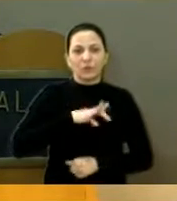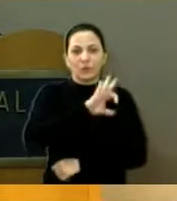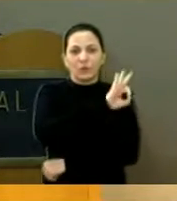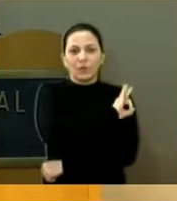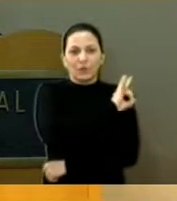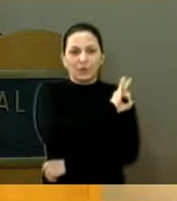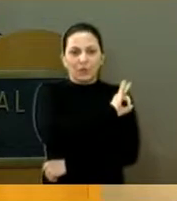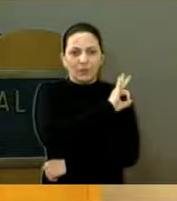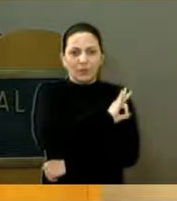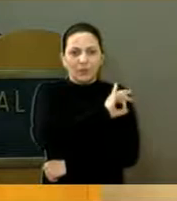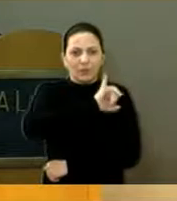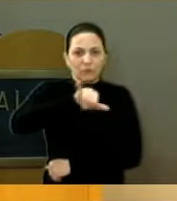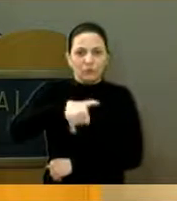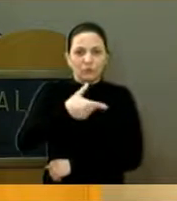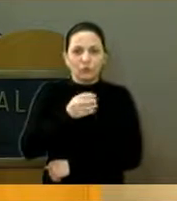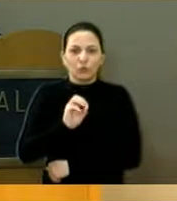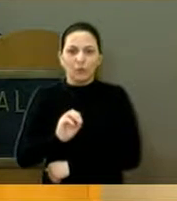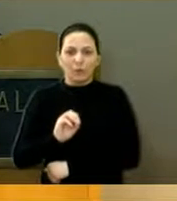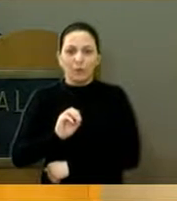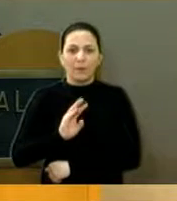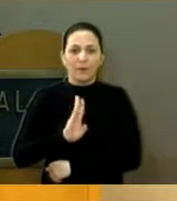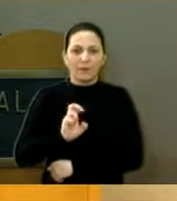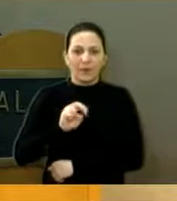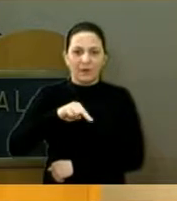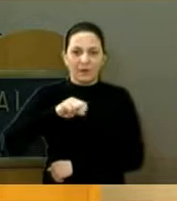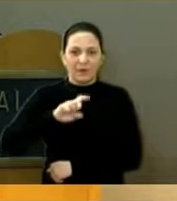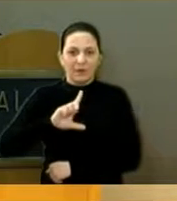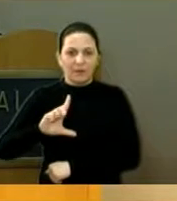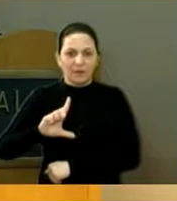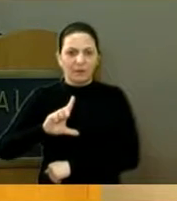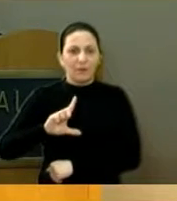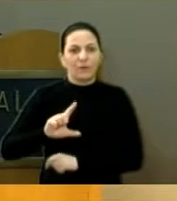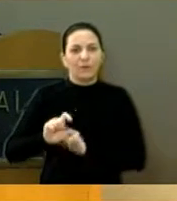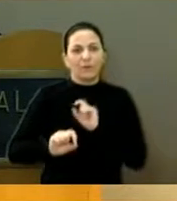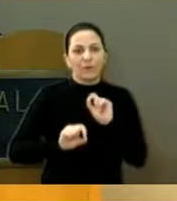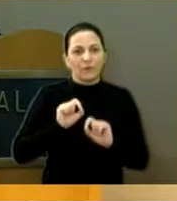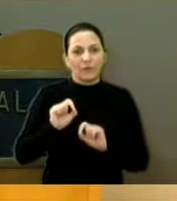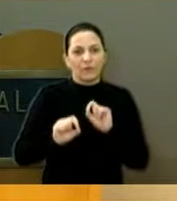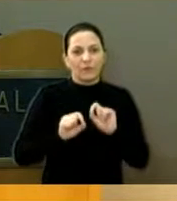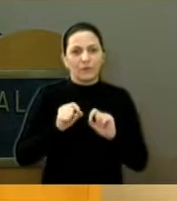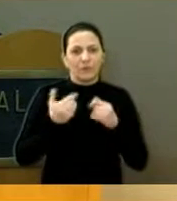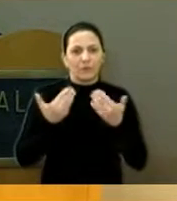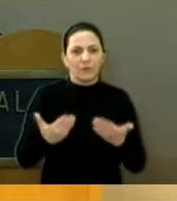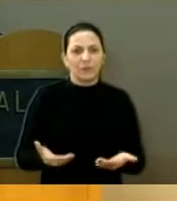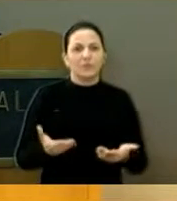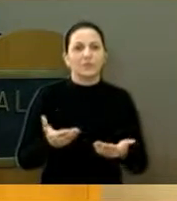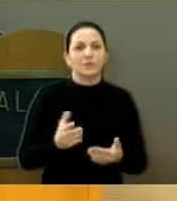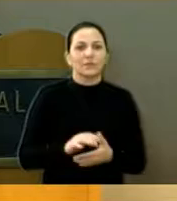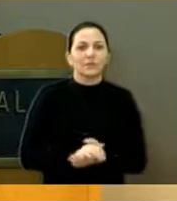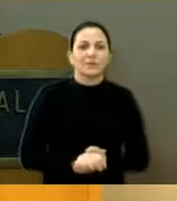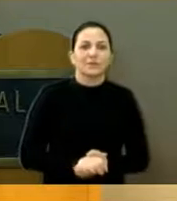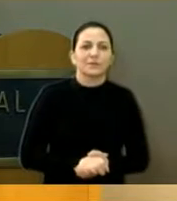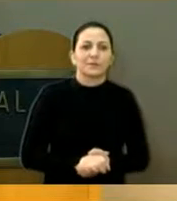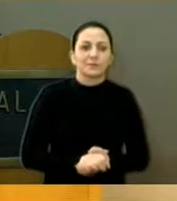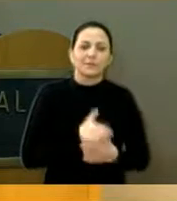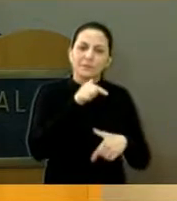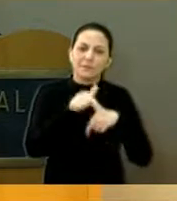Bernal, João Alberto Nogueira Júnior, que fez esse trabalho aí, que